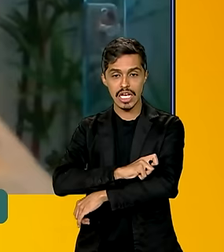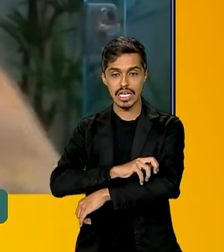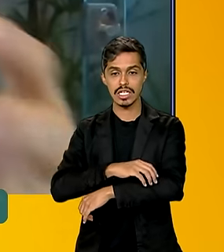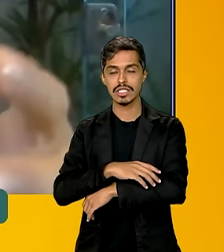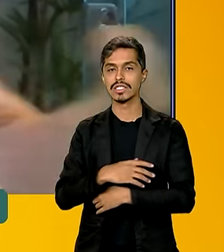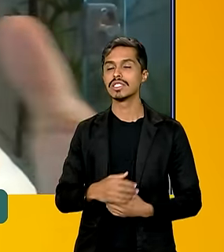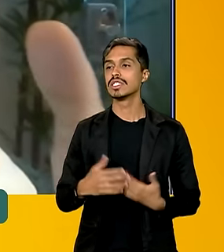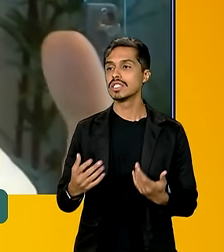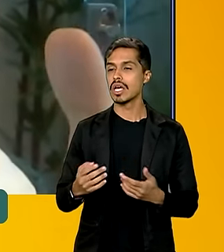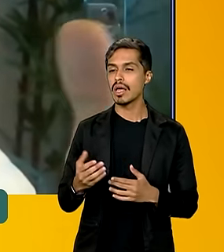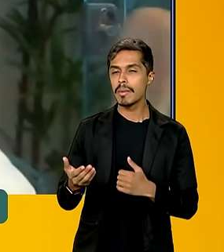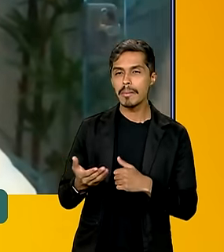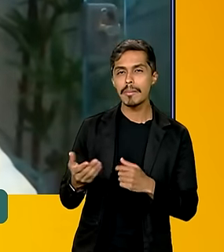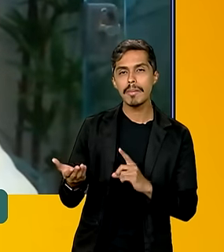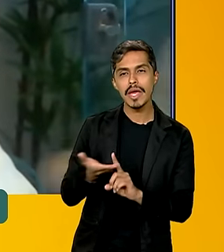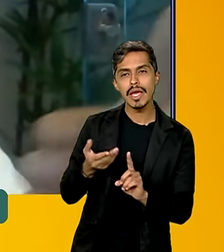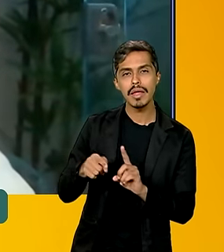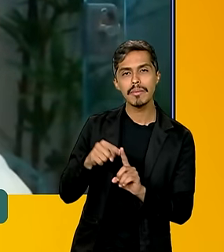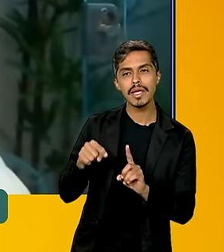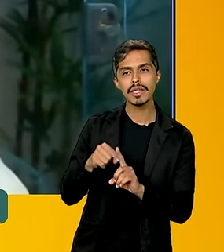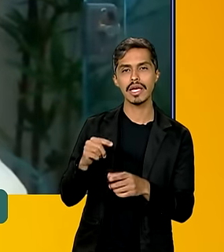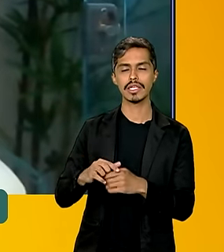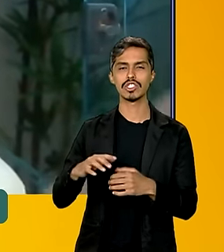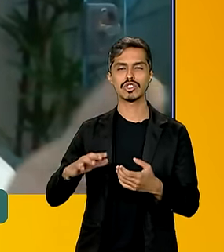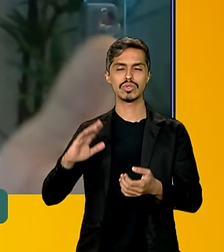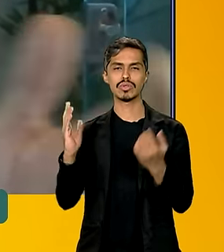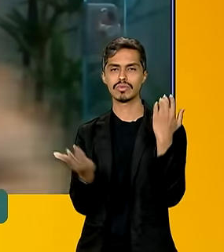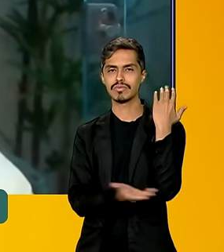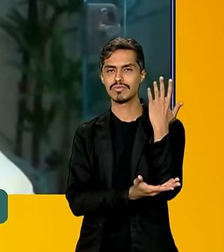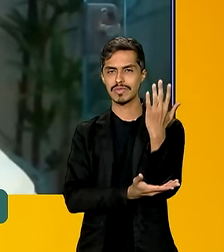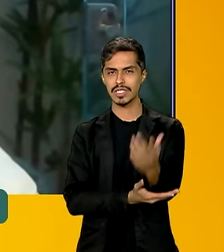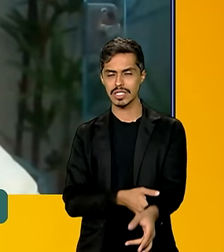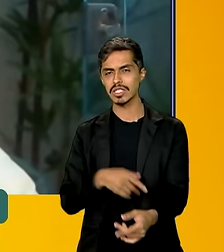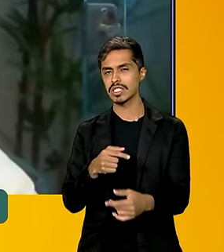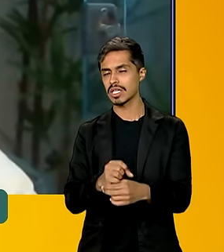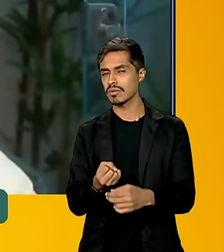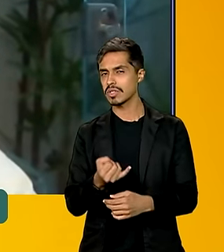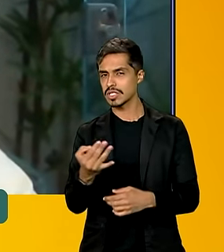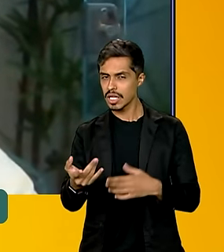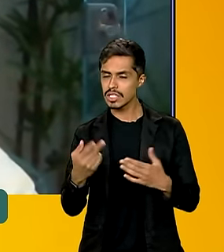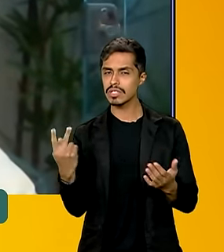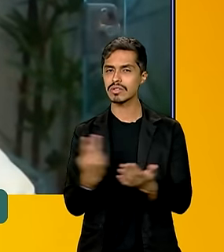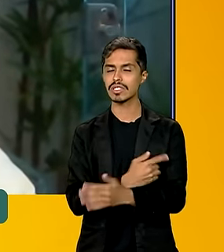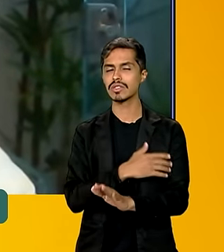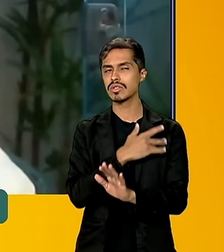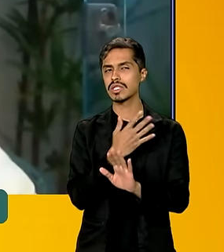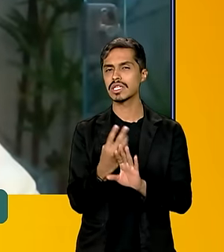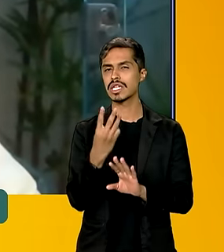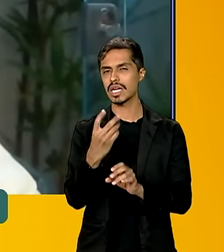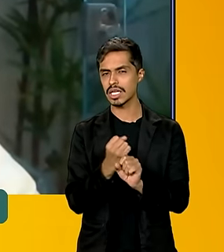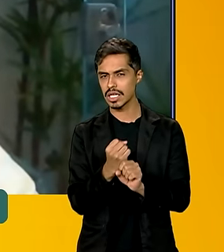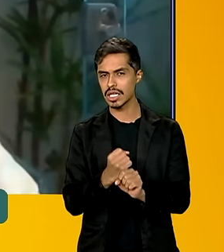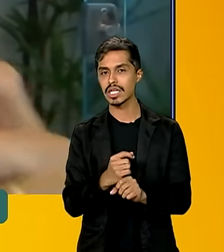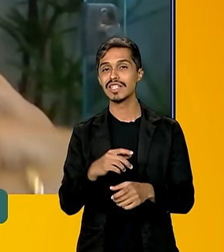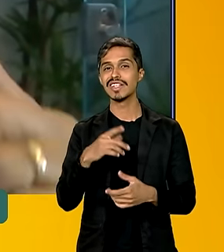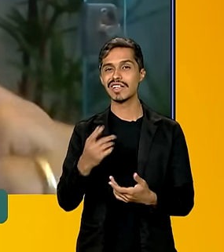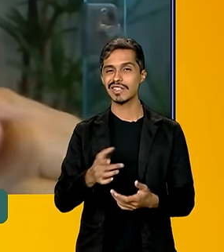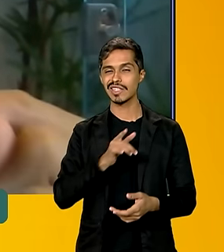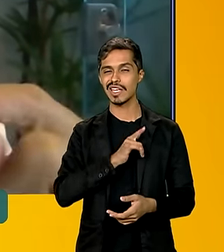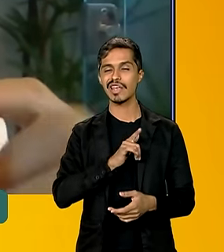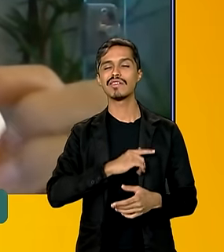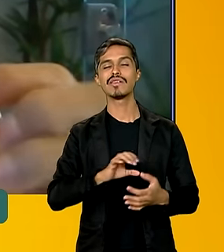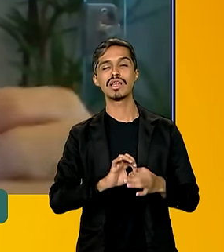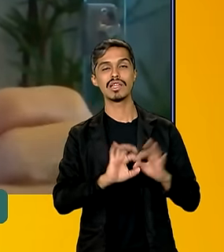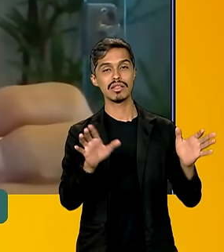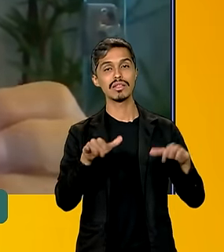quase metade do desmatamento que vem ocorrendo nos últimos dois anos, três anos, são desmatamentos autorizados. Então, na